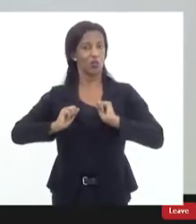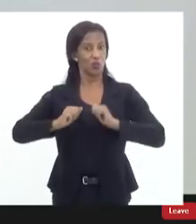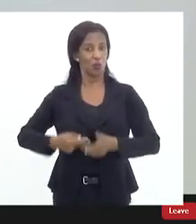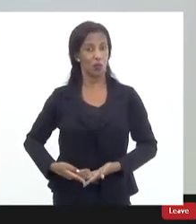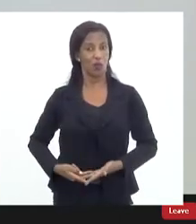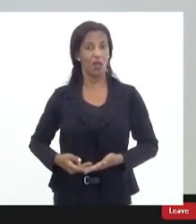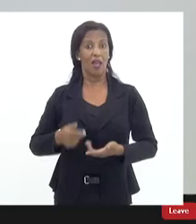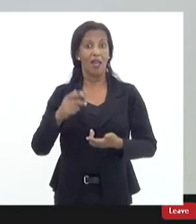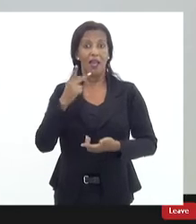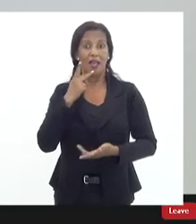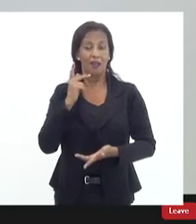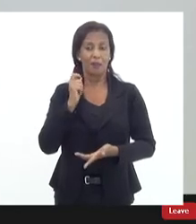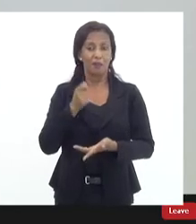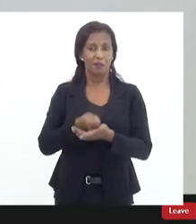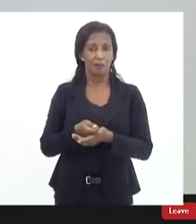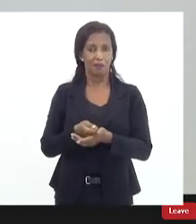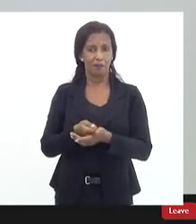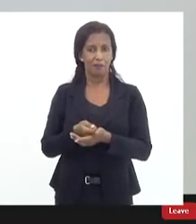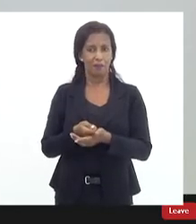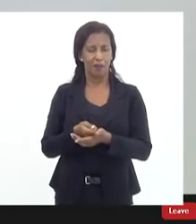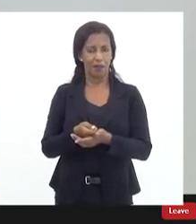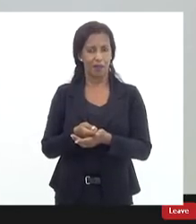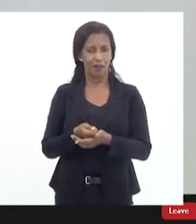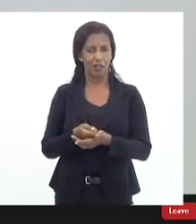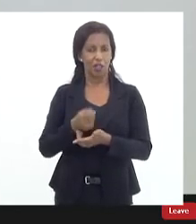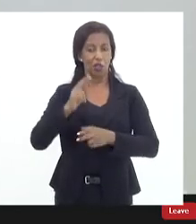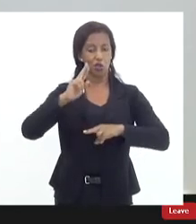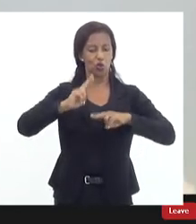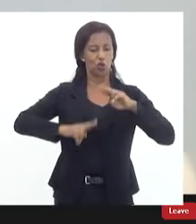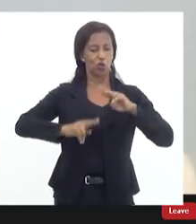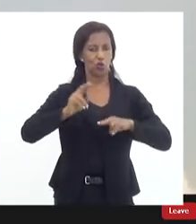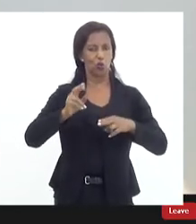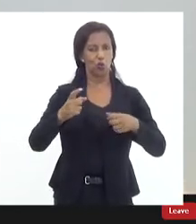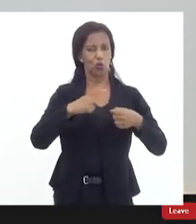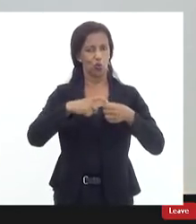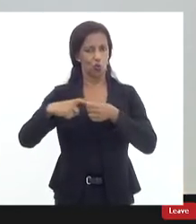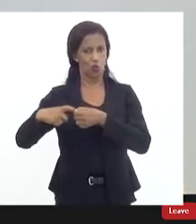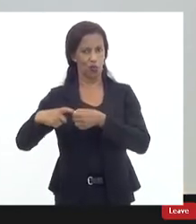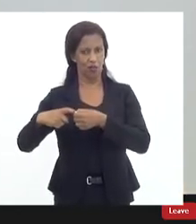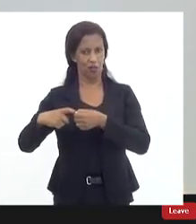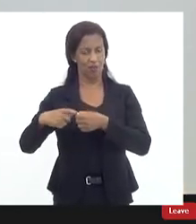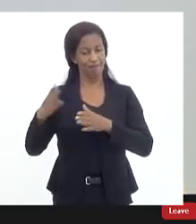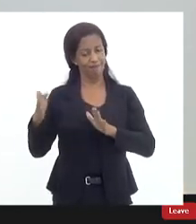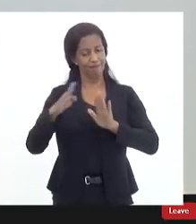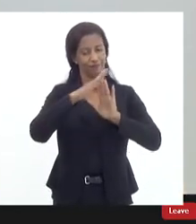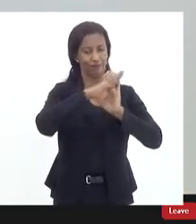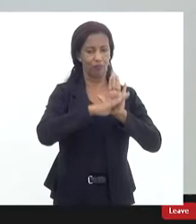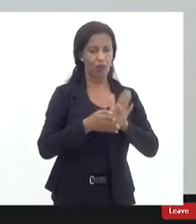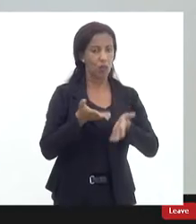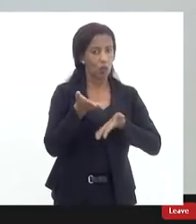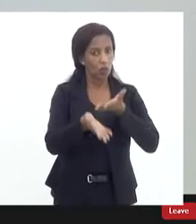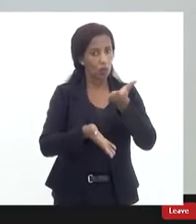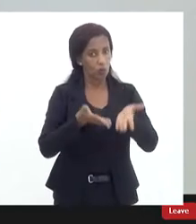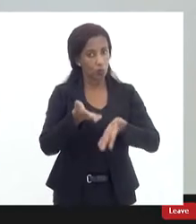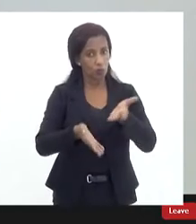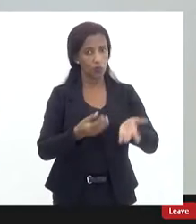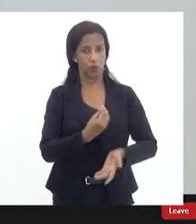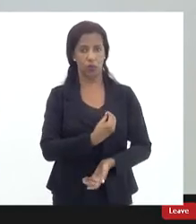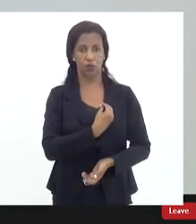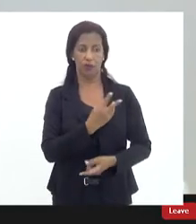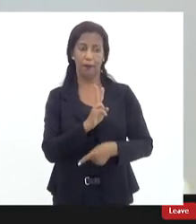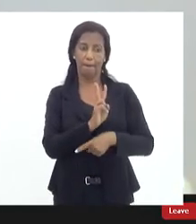parcela de junho do convênio firmado então é um programa que cuida de vidas e